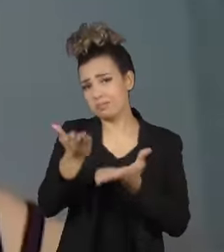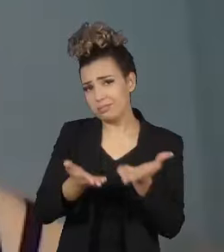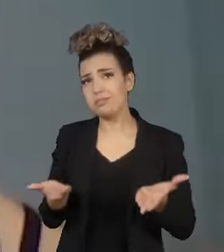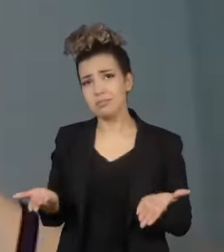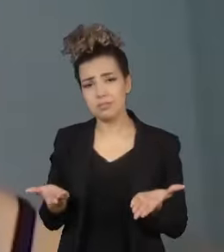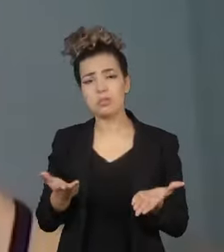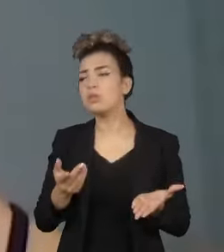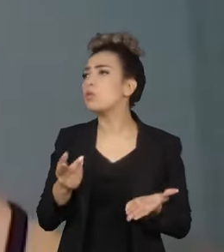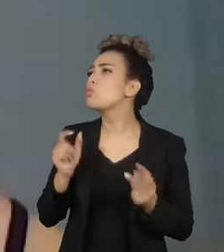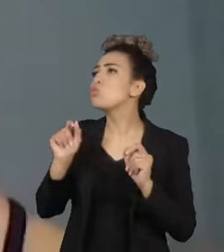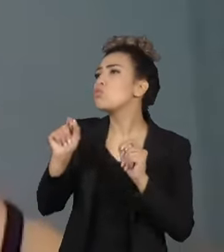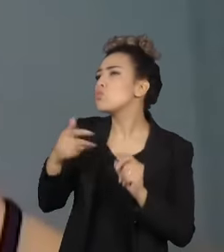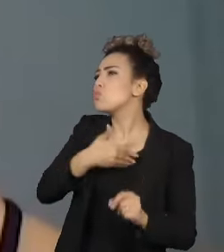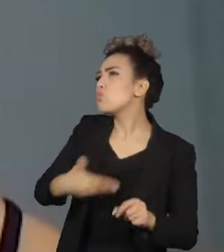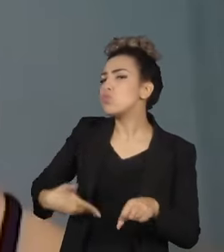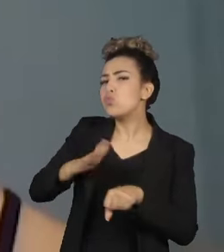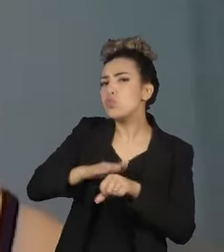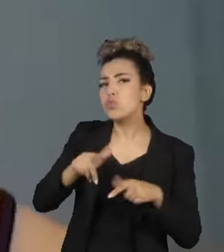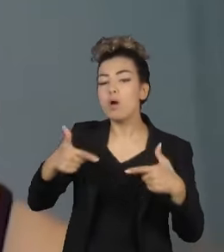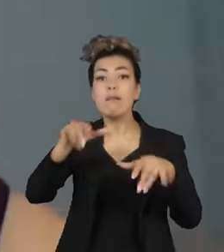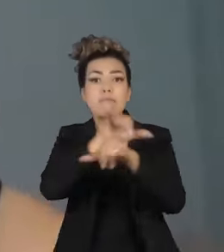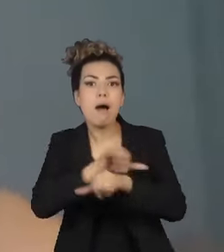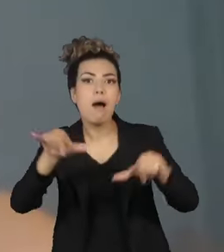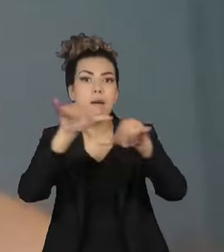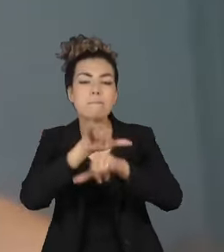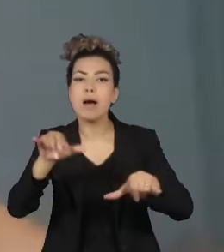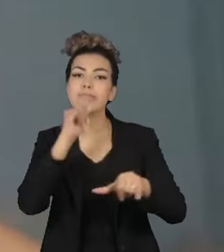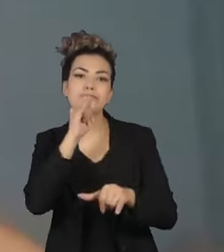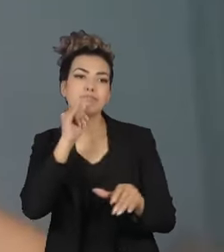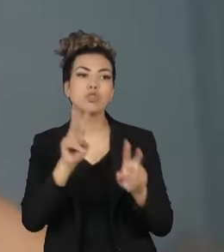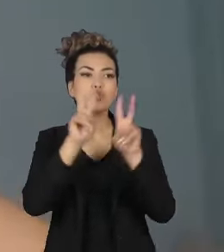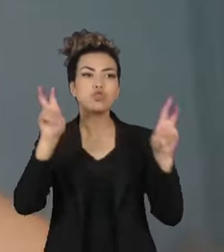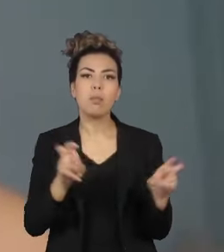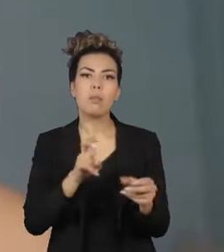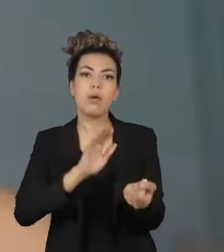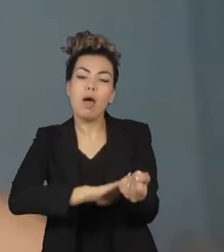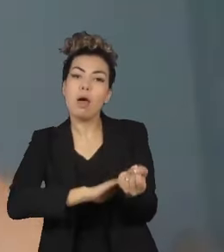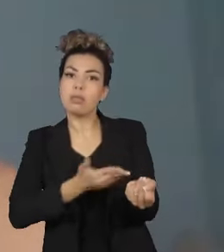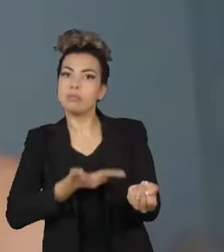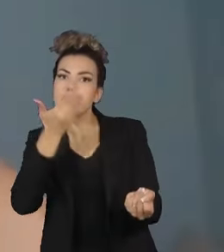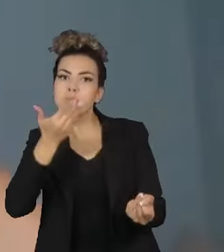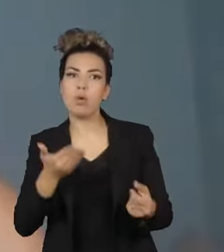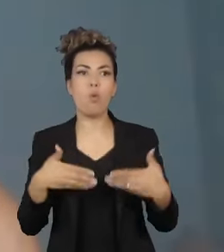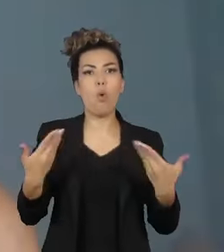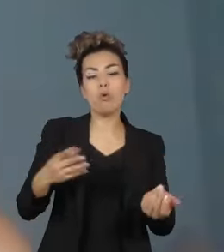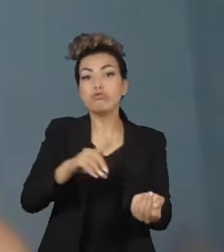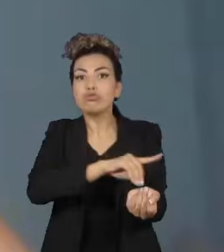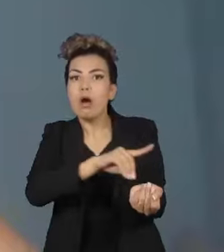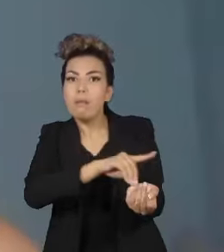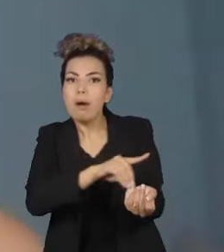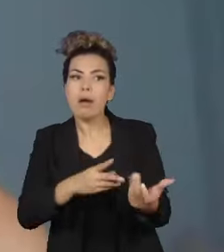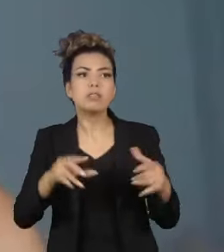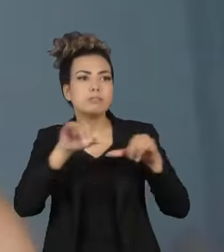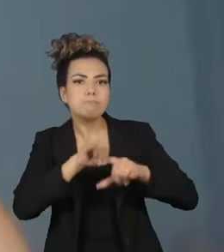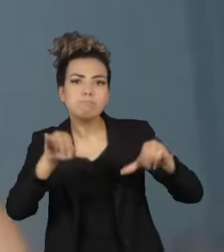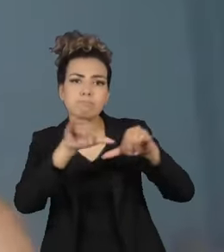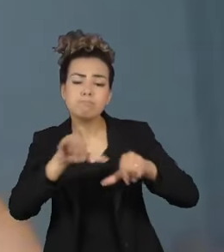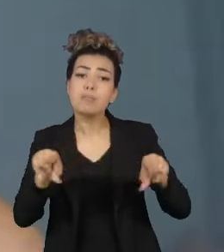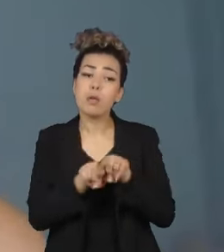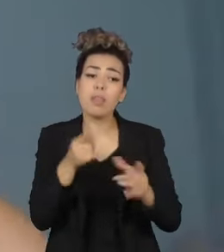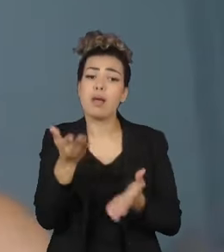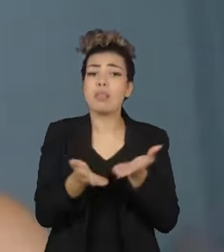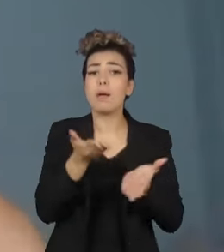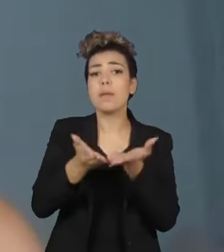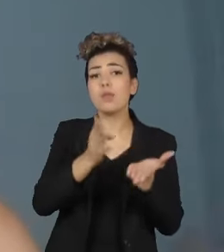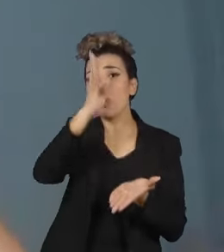campanhas para diagnosticar hipertensão e diabetes. Uma outra política pública é oferecer de graça o tratamento, então não tem mais